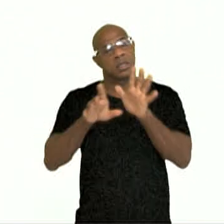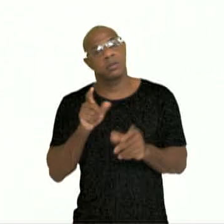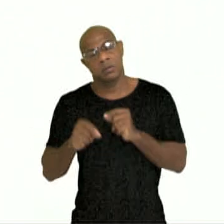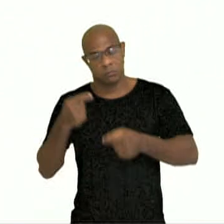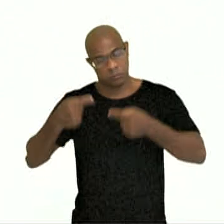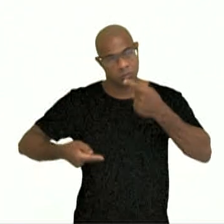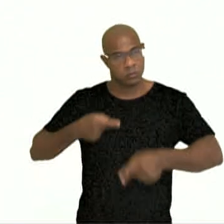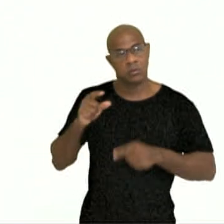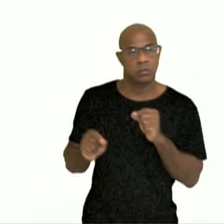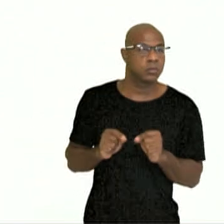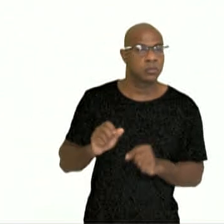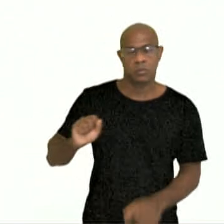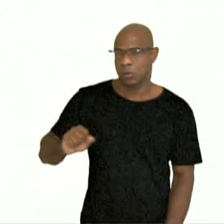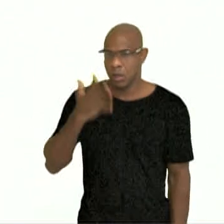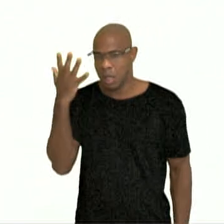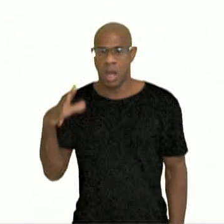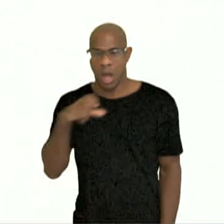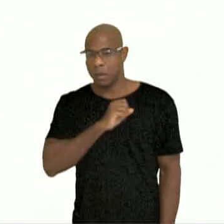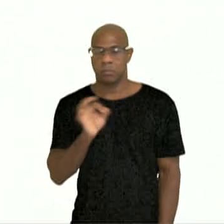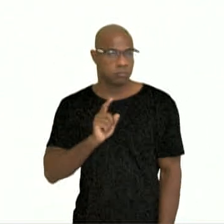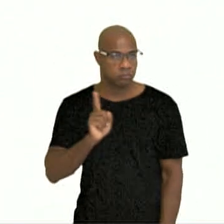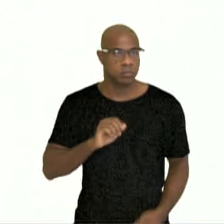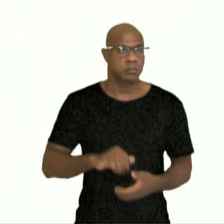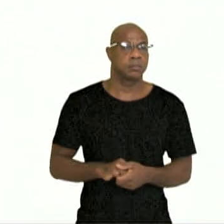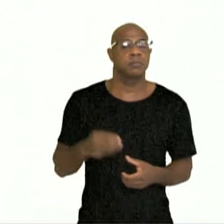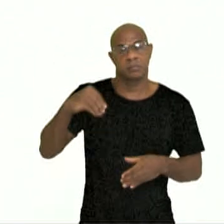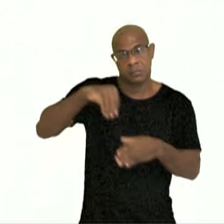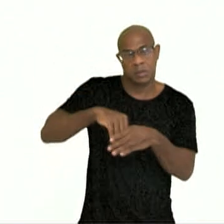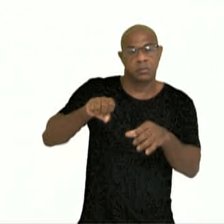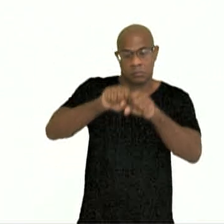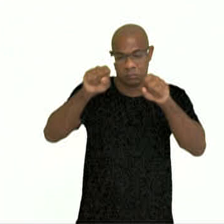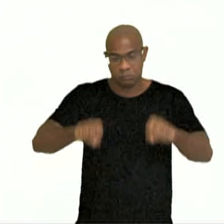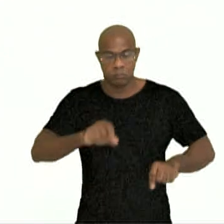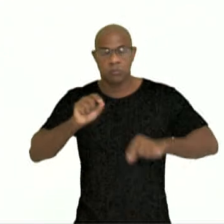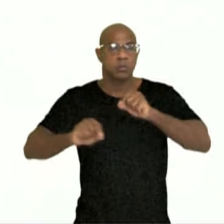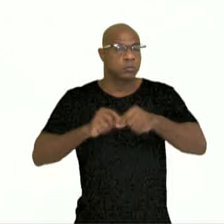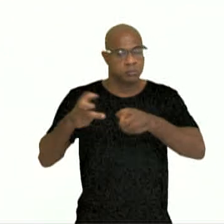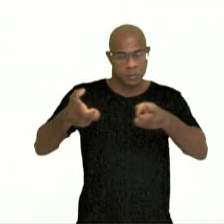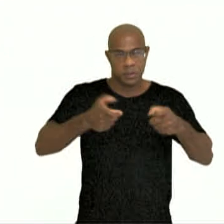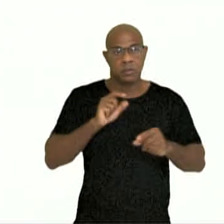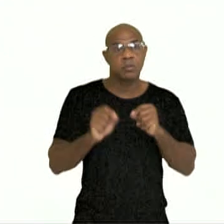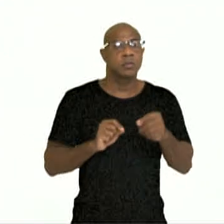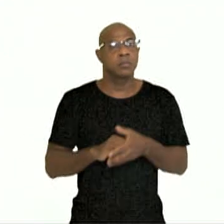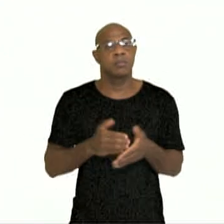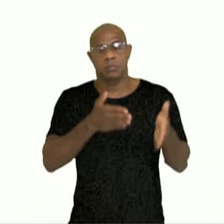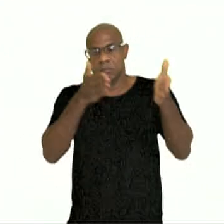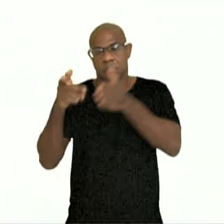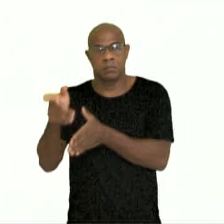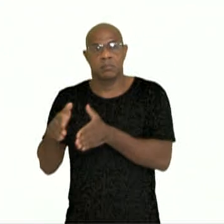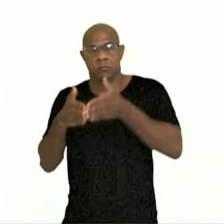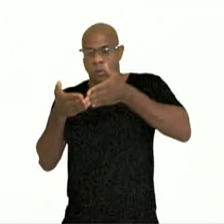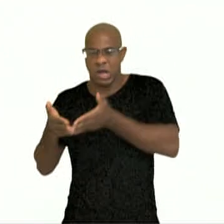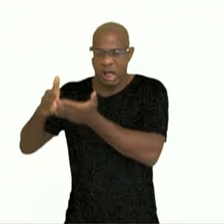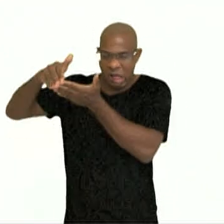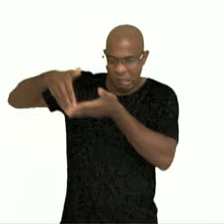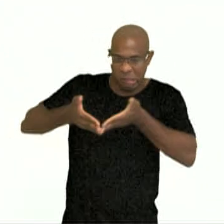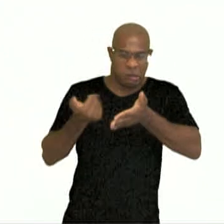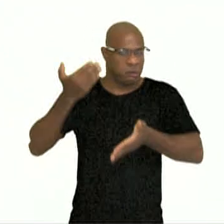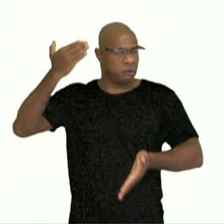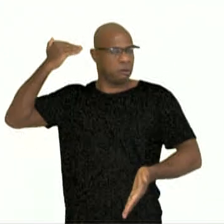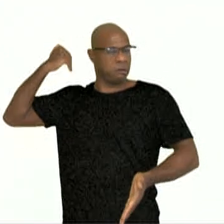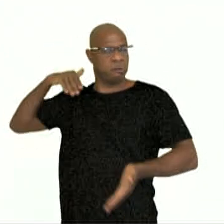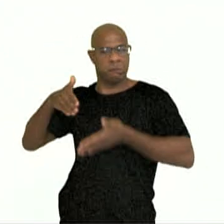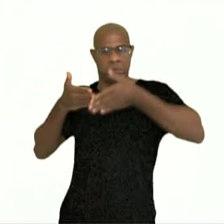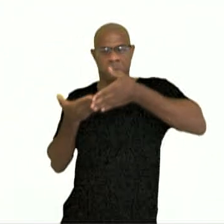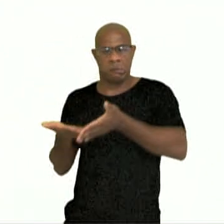discussão, não aconteceu do dia para a noite. Dentro da sistemática que você percebe aqui, você tem desde as grandes navegações